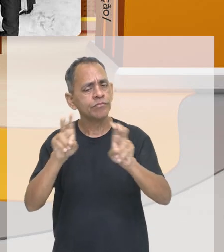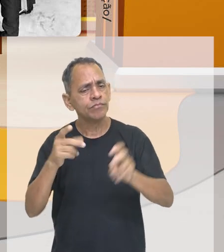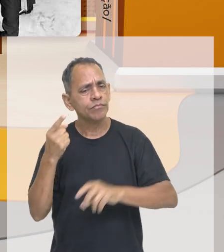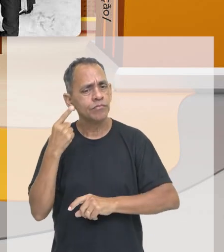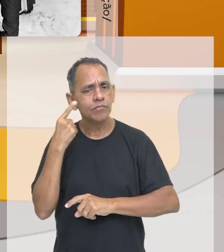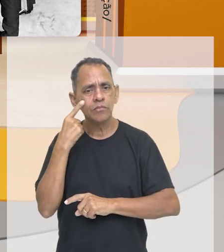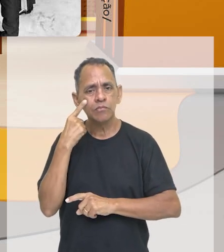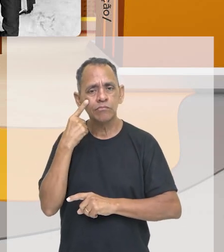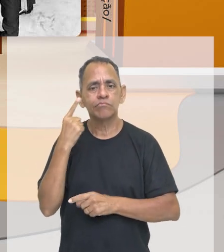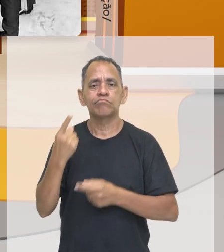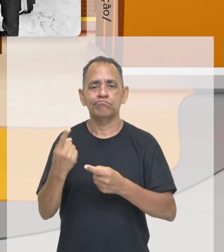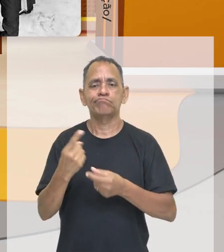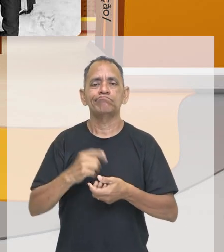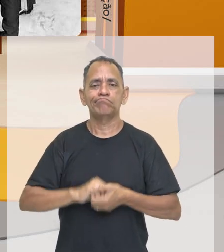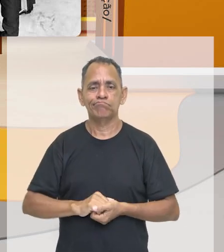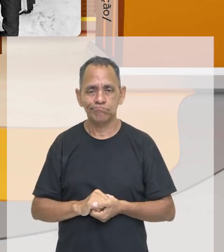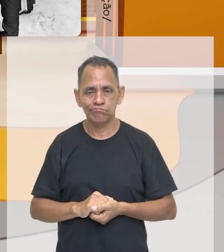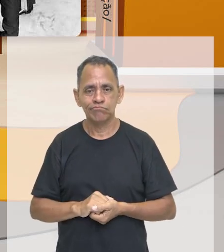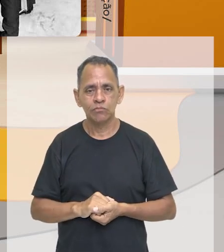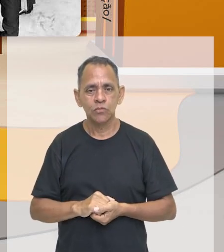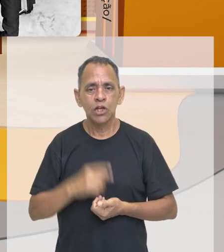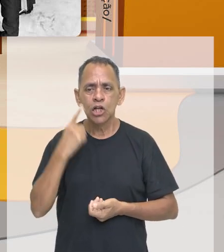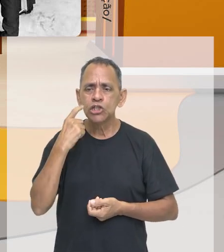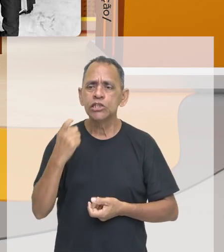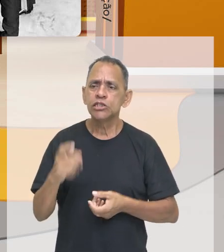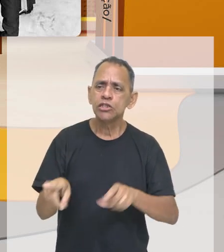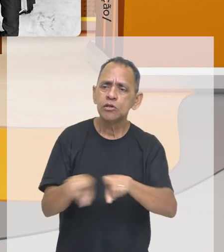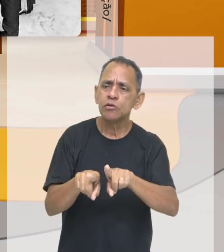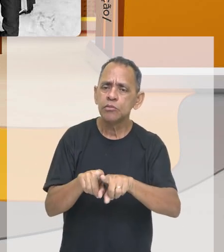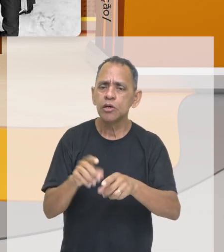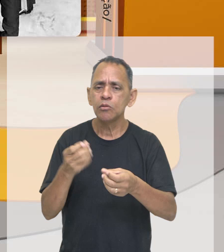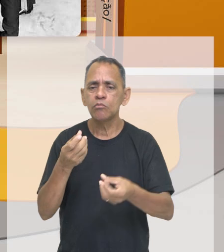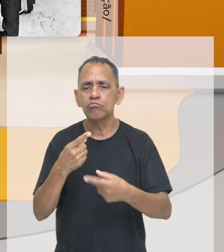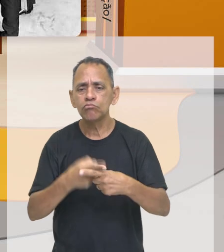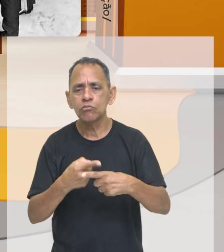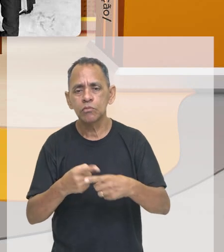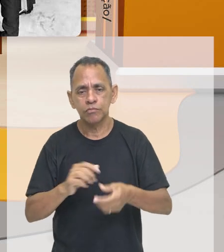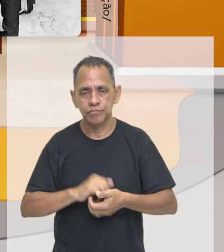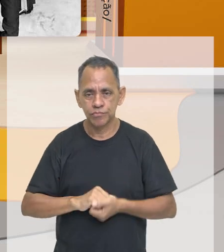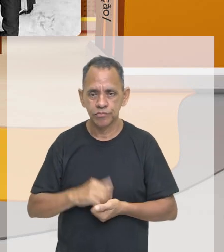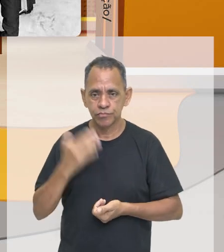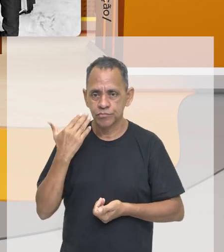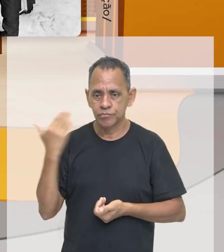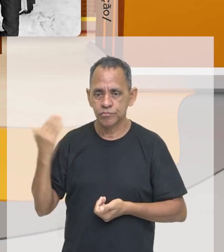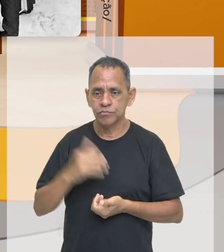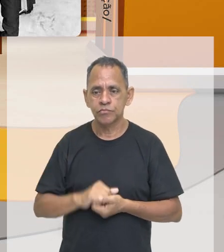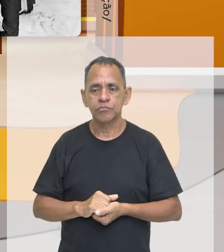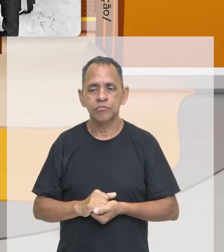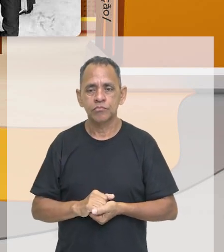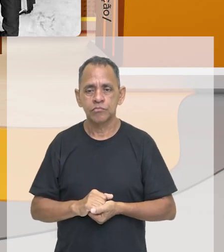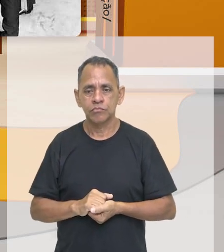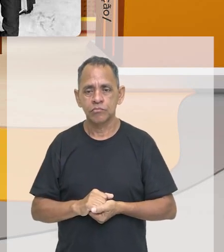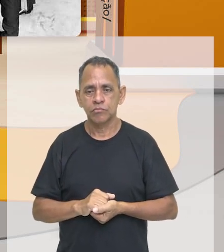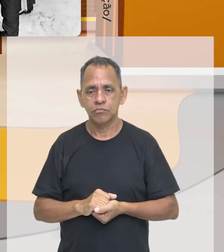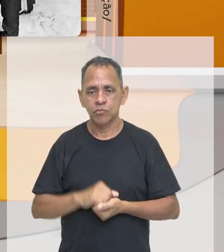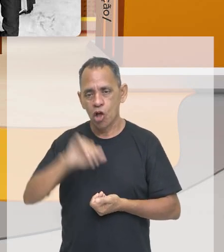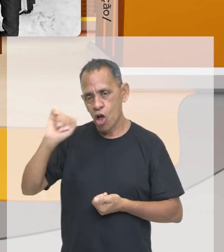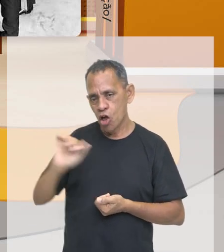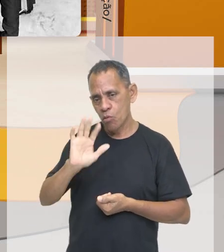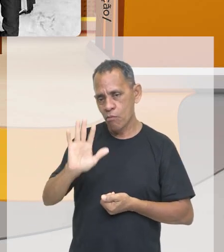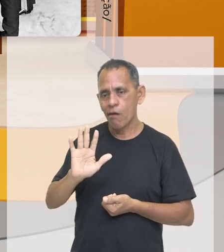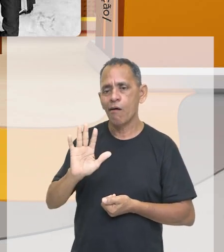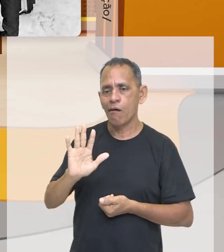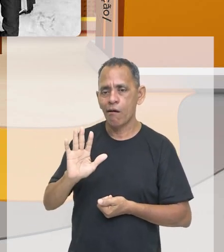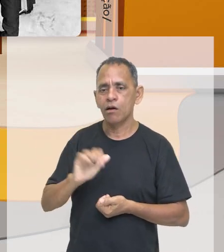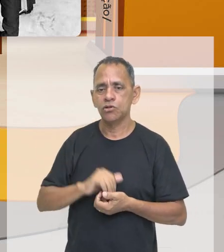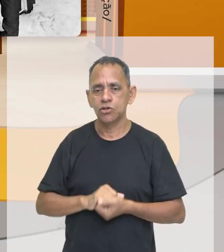Neves, aqui ao meu lado, a foto dele, a foto do velório do Tancredo Neves, isso gerou comoção nacional porque tinha